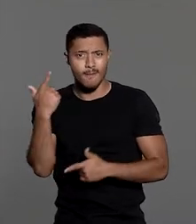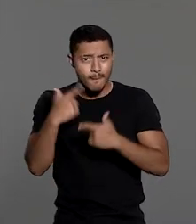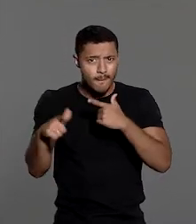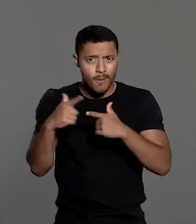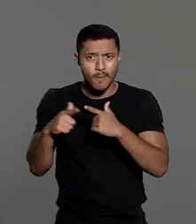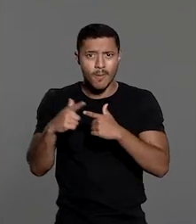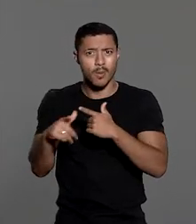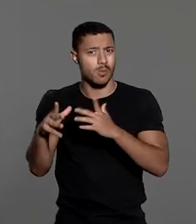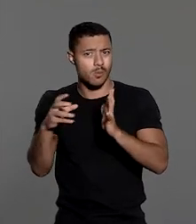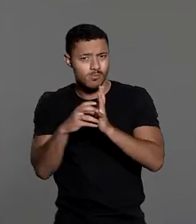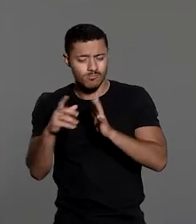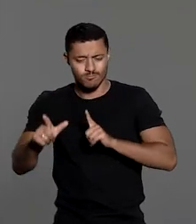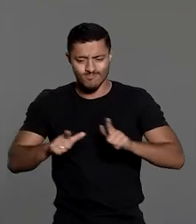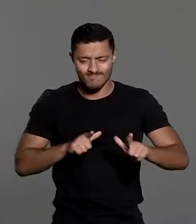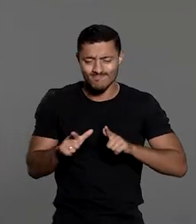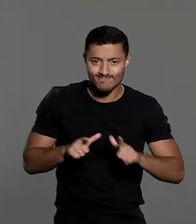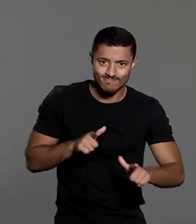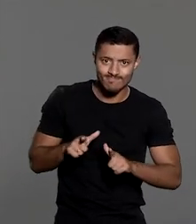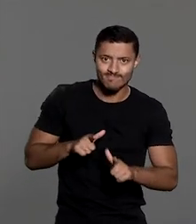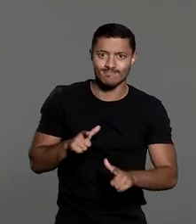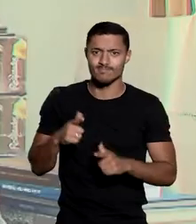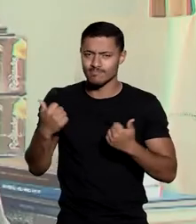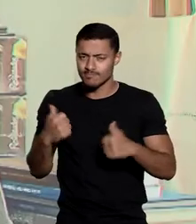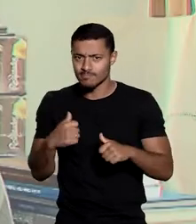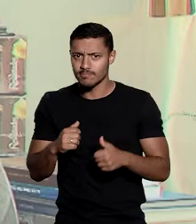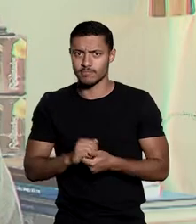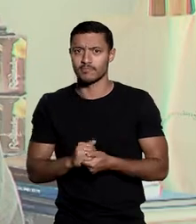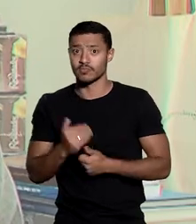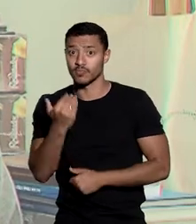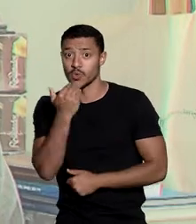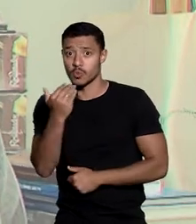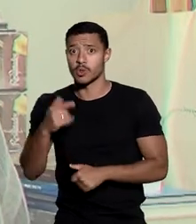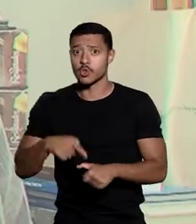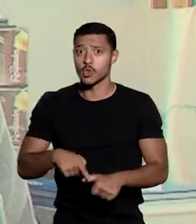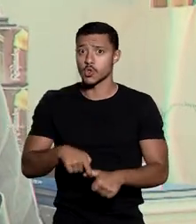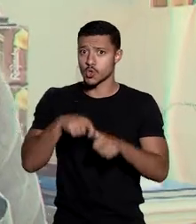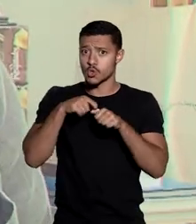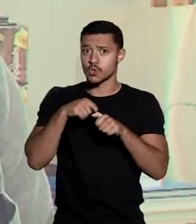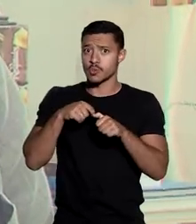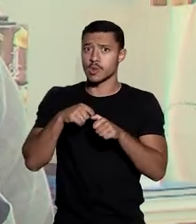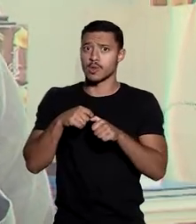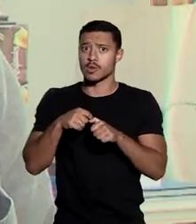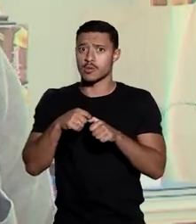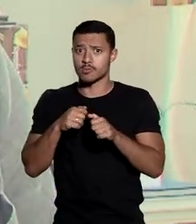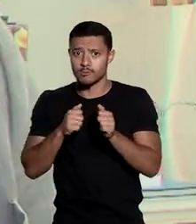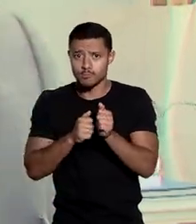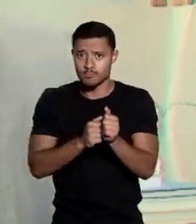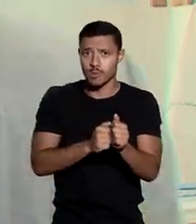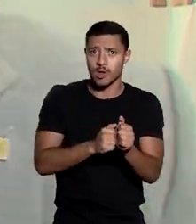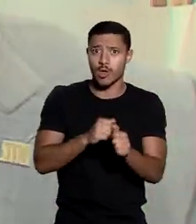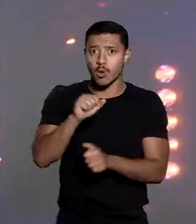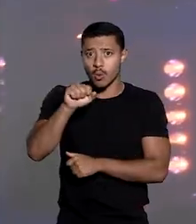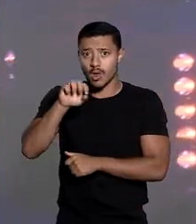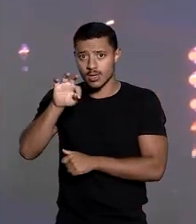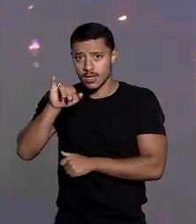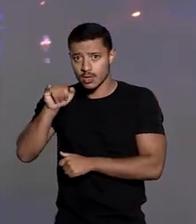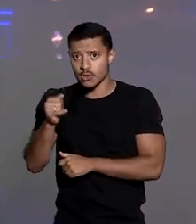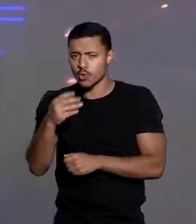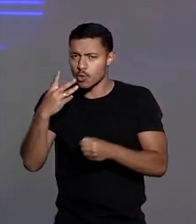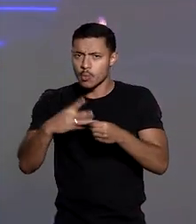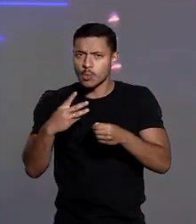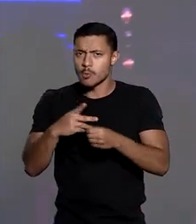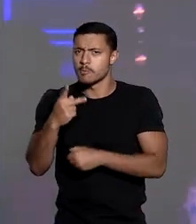na oferta de serviços públicos essenciais. No pedido de suspensão de liminar direcionado ao STJ, o